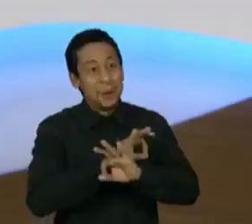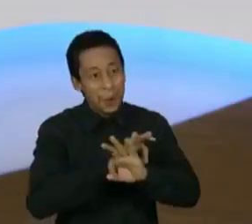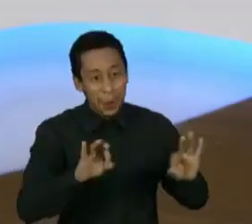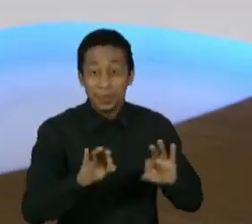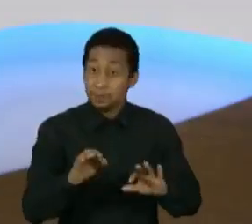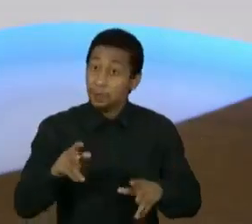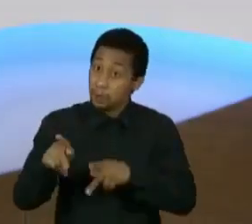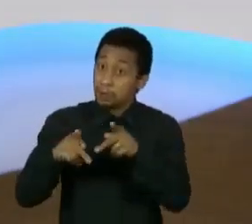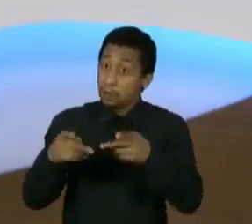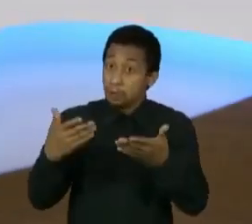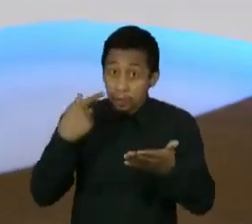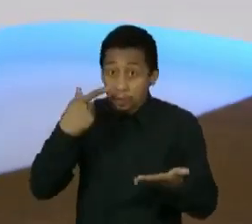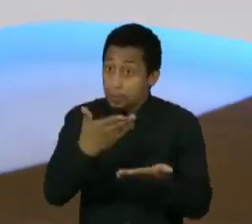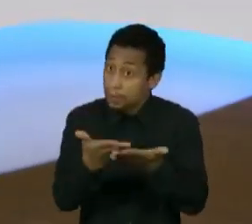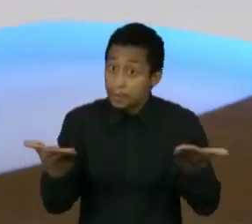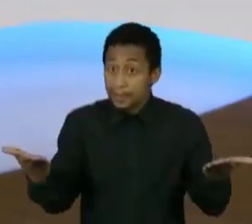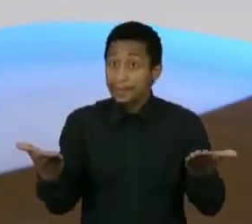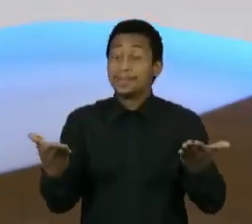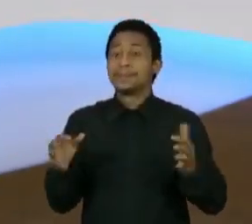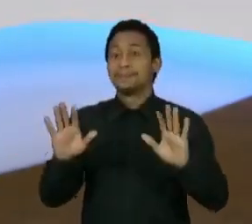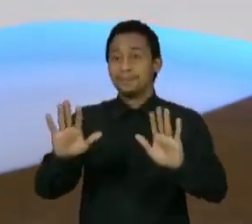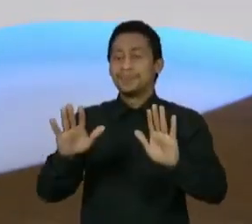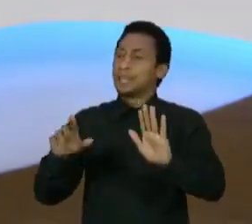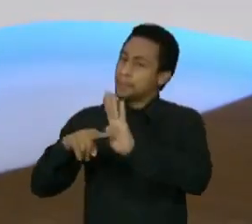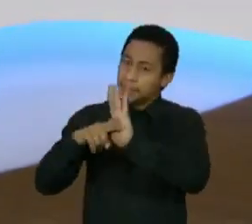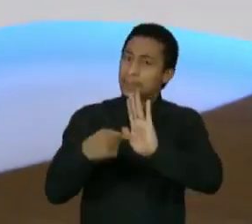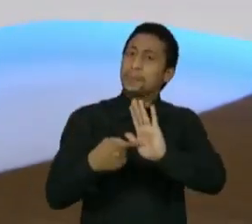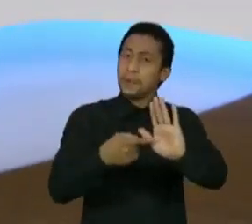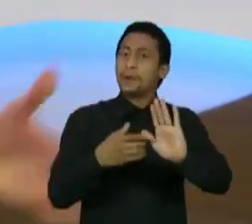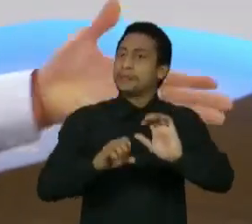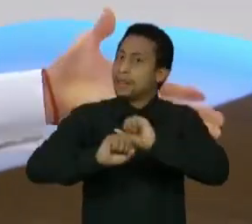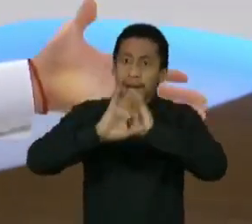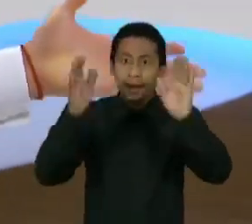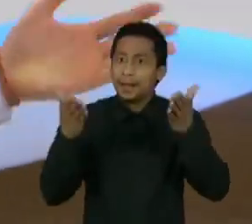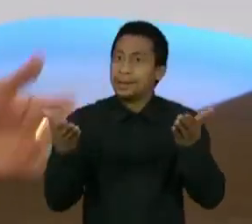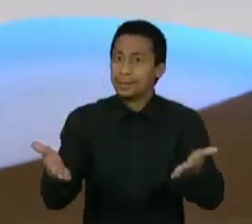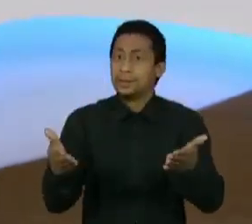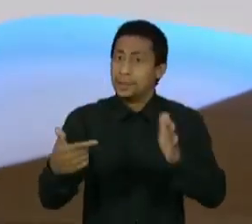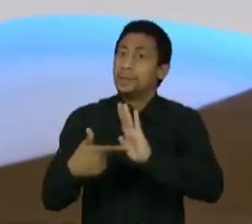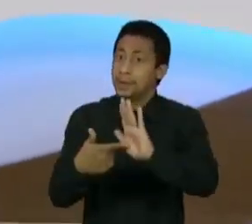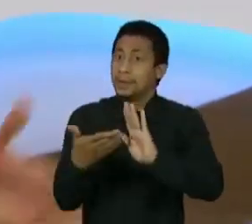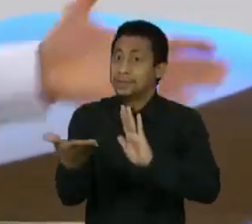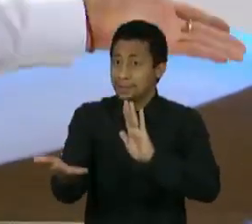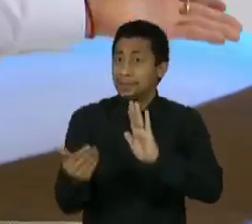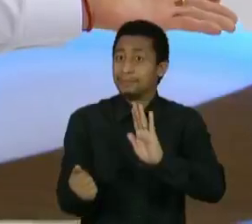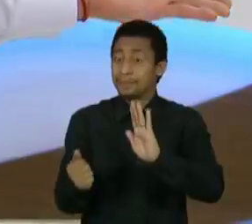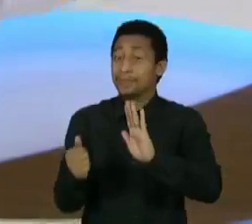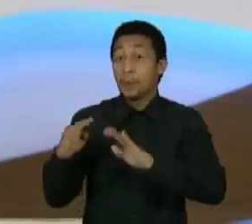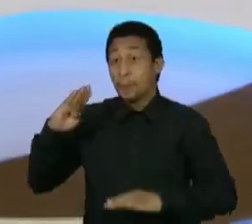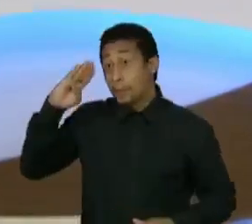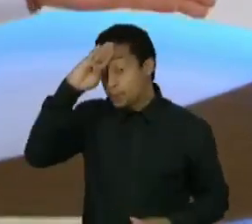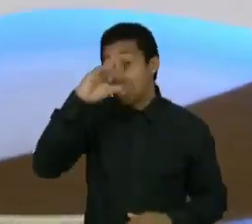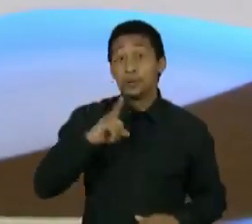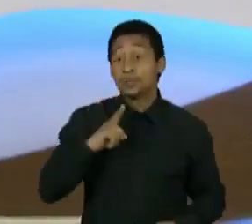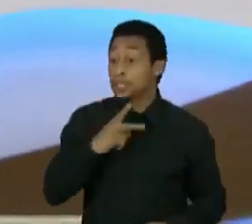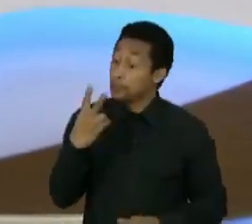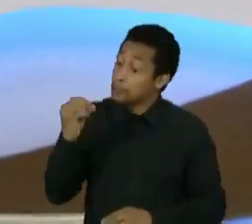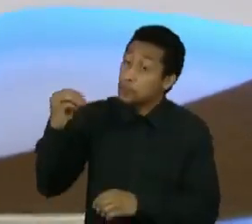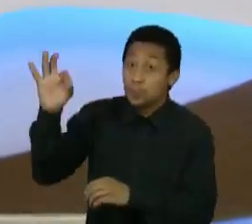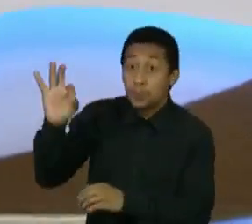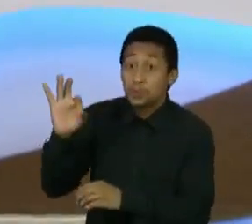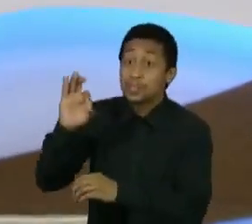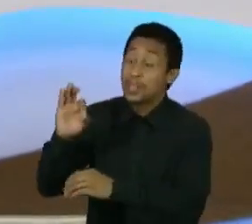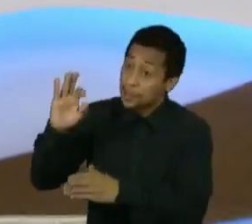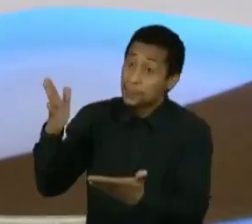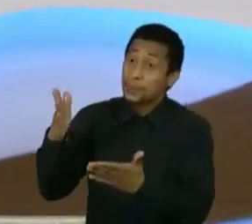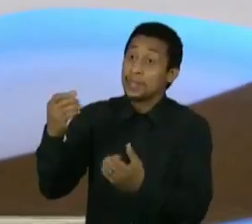o povo vê isso, sim. E está claro em todas as pesquisas, está claro nas pesquisas, Bolsonaro tem esses 20% dessa gente louca que